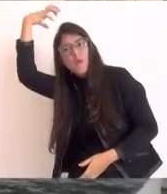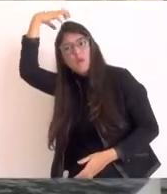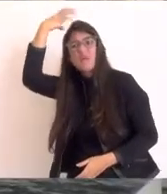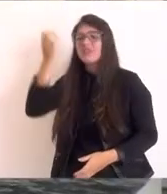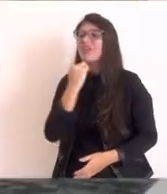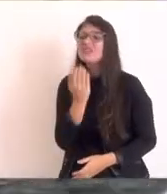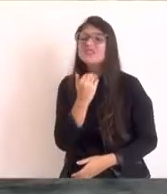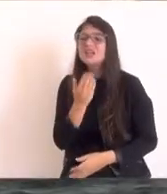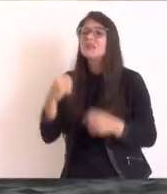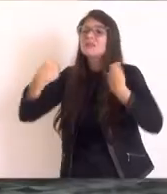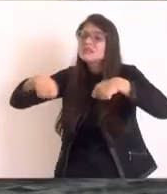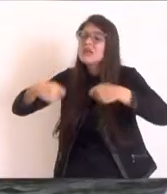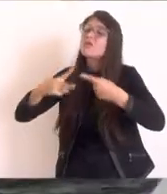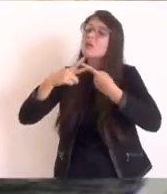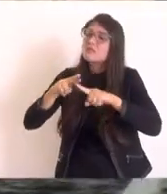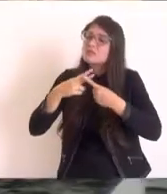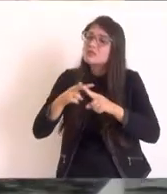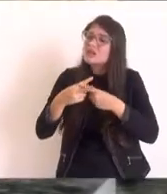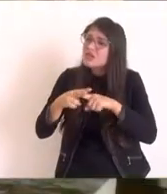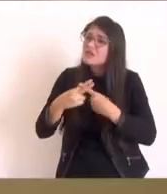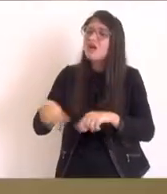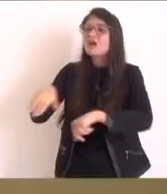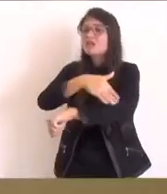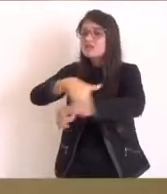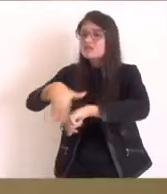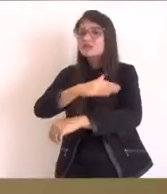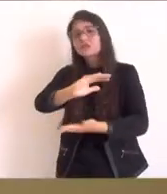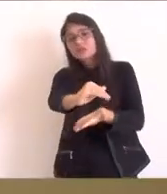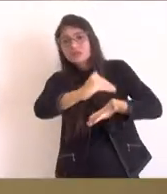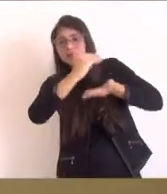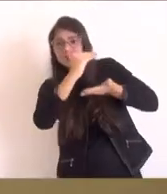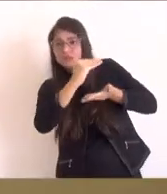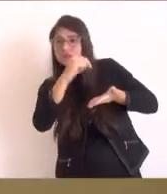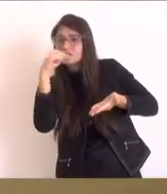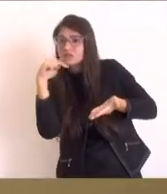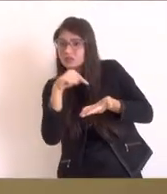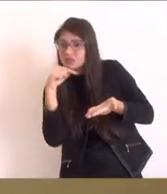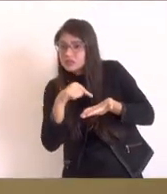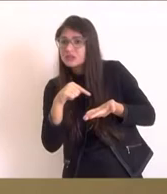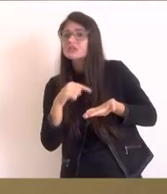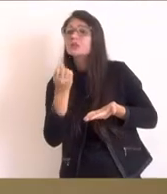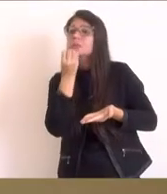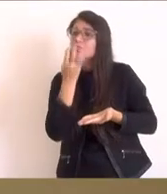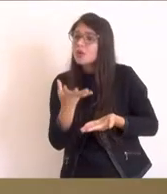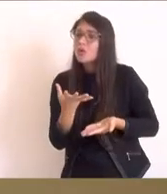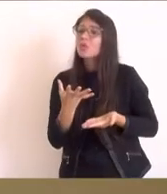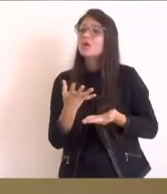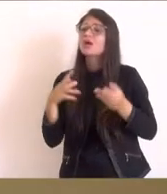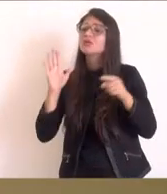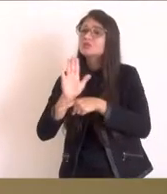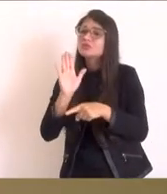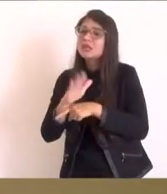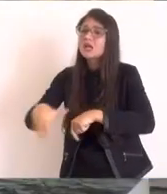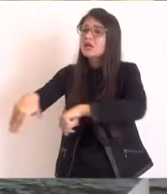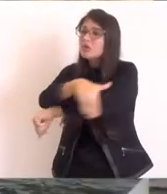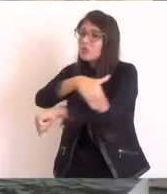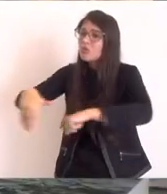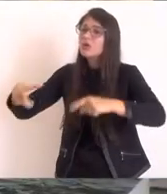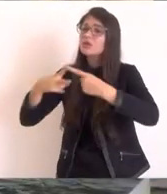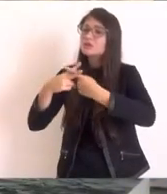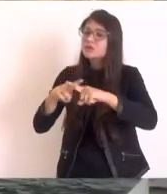prefeitura atual e se o fundo soberano puder ir destinado também para uma pavimentação porque quem está